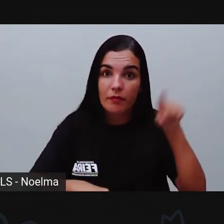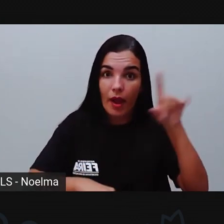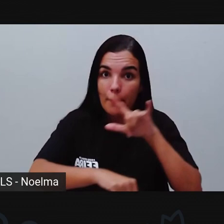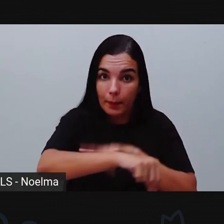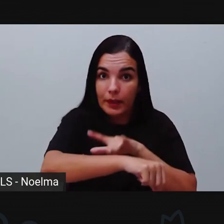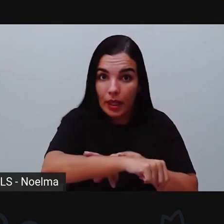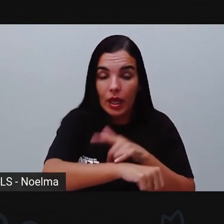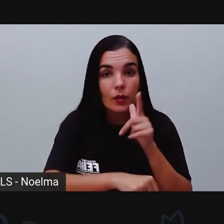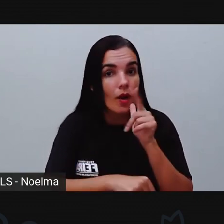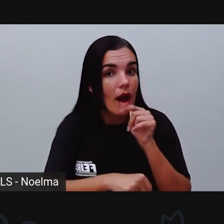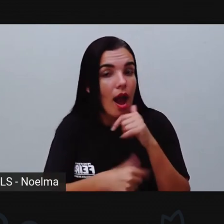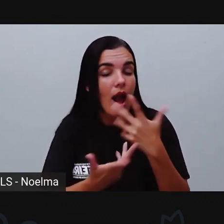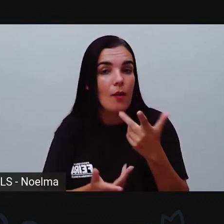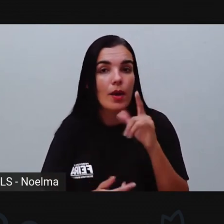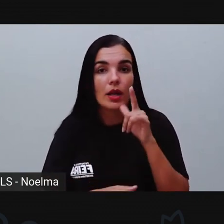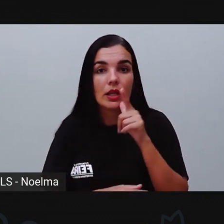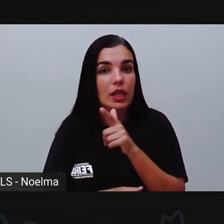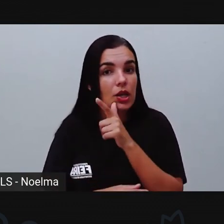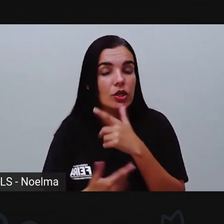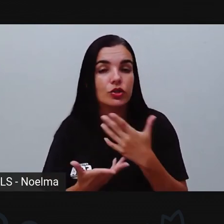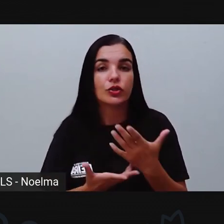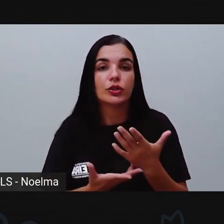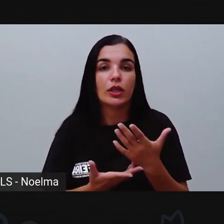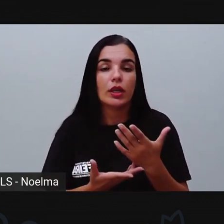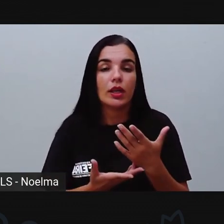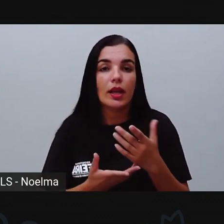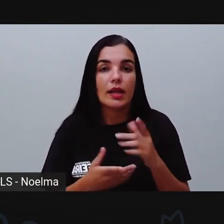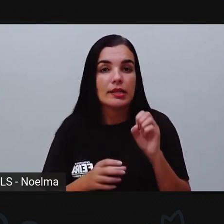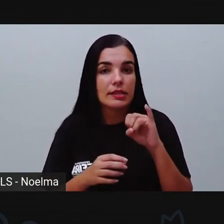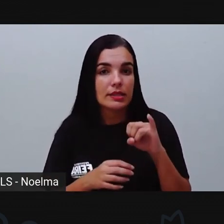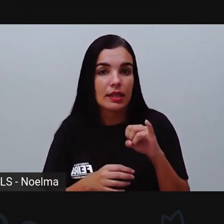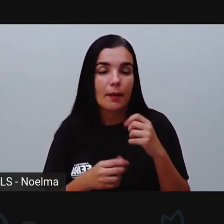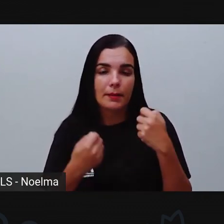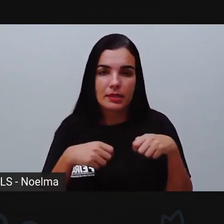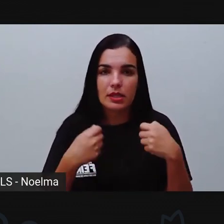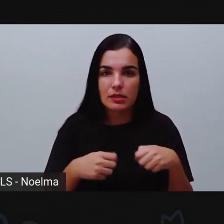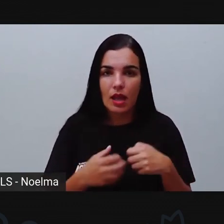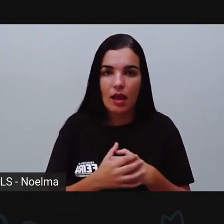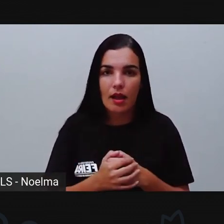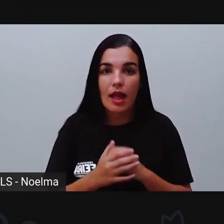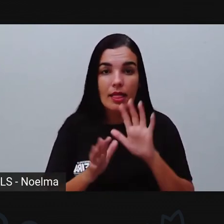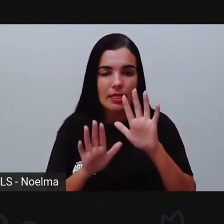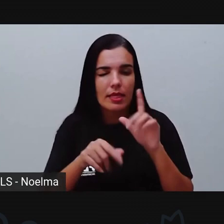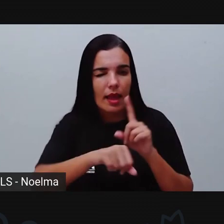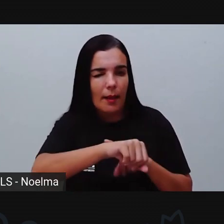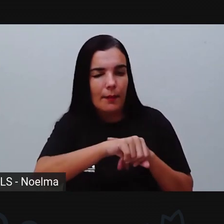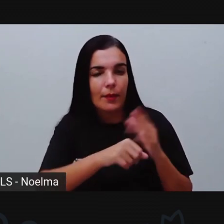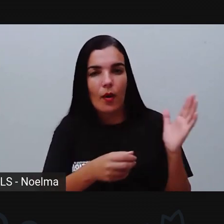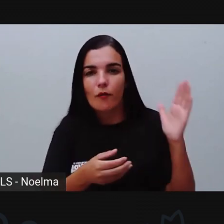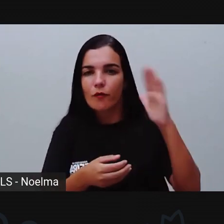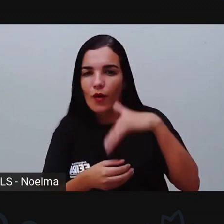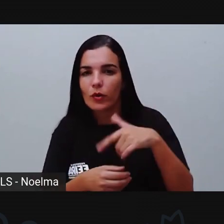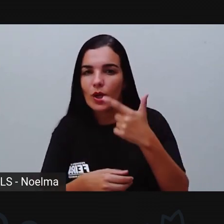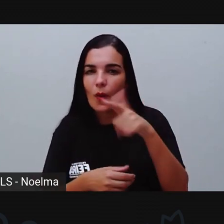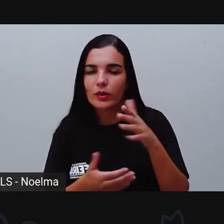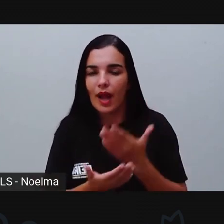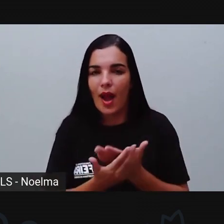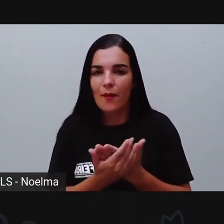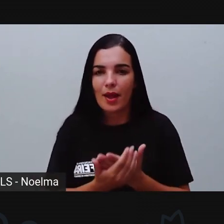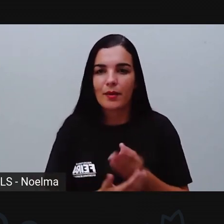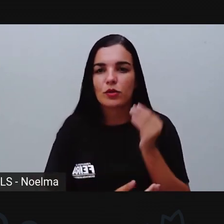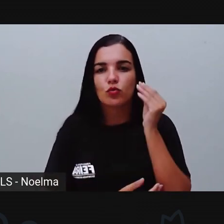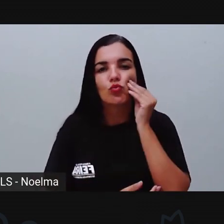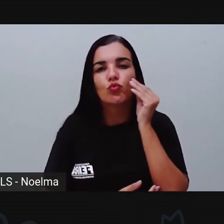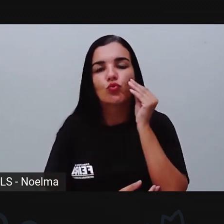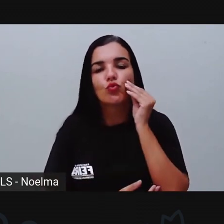ir ao banheiro, para tomar água, para fazer um lanchinho, né? Caso seja necessário. E daqui a pouquinho a gente volta com mais uma aula.